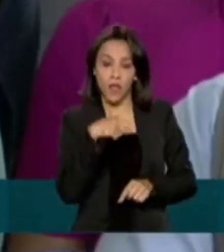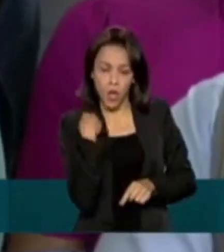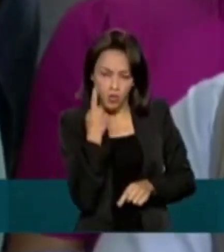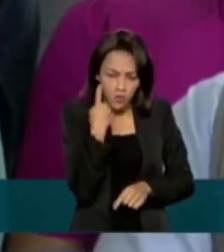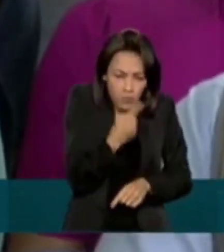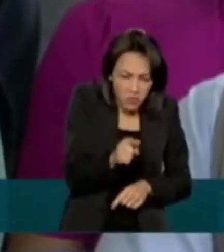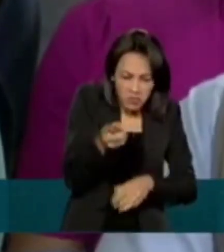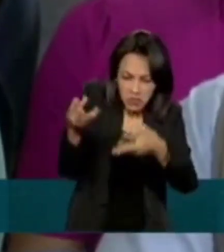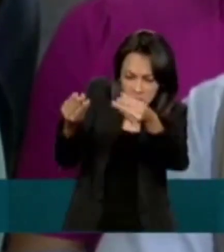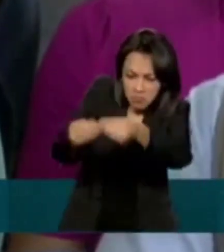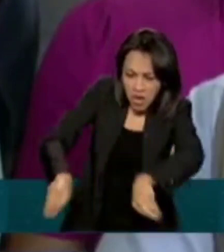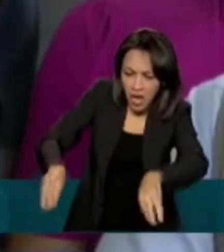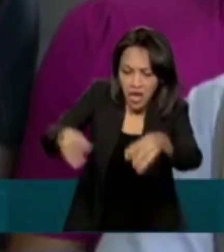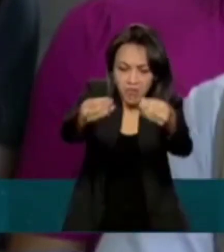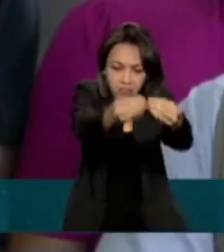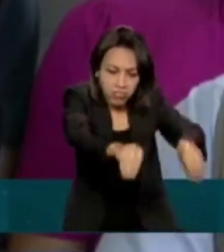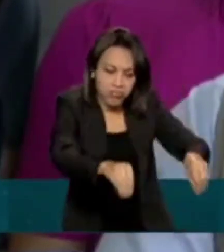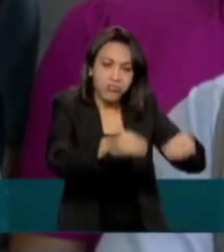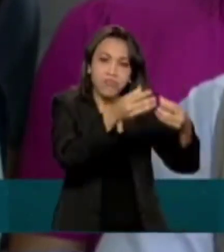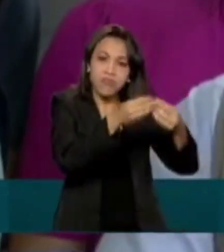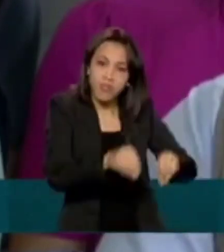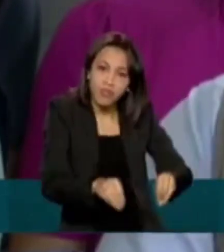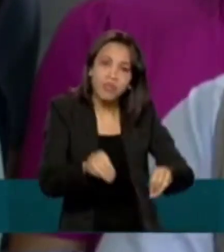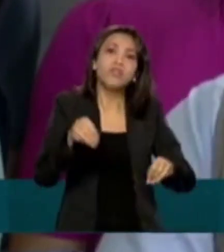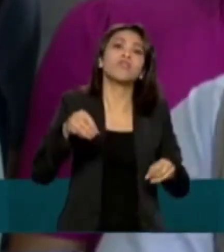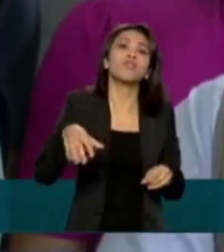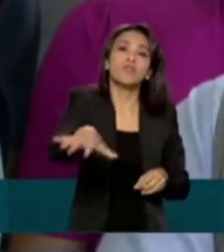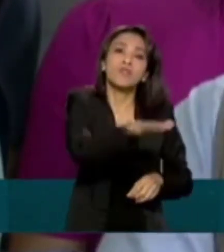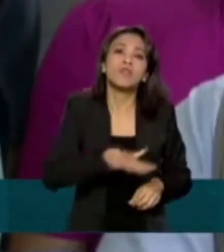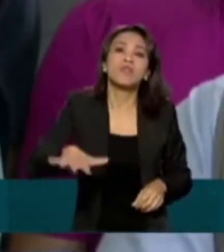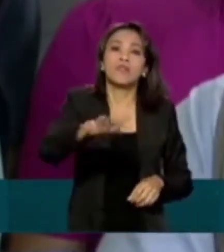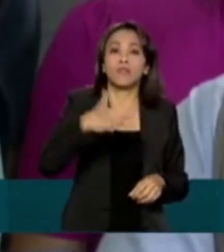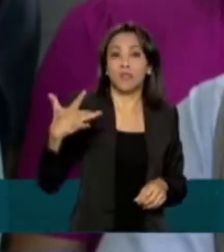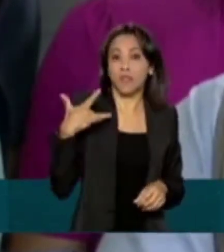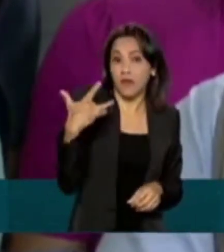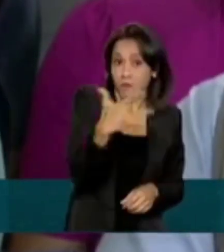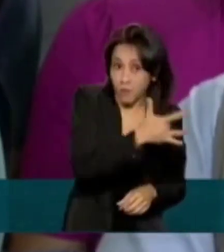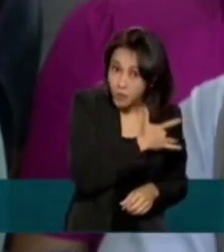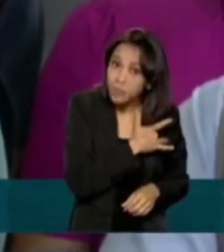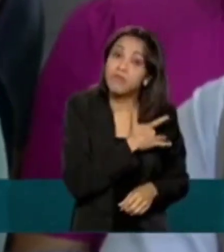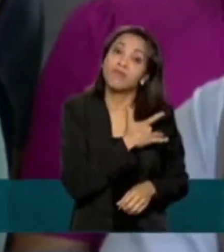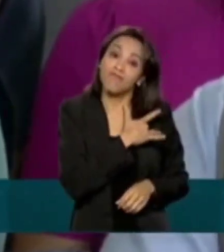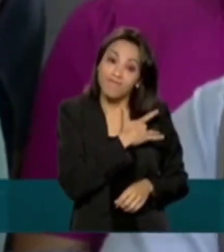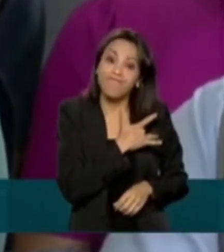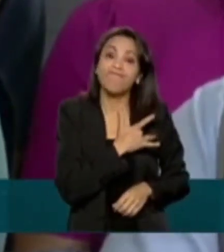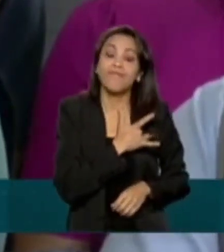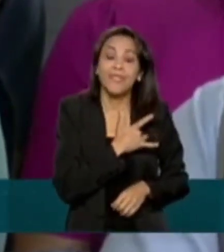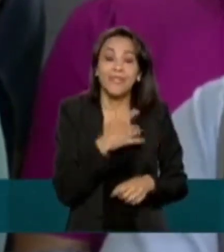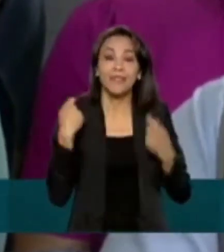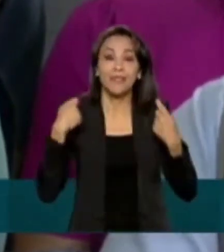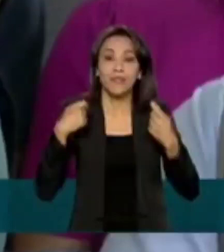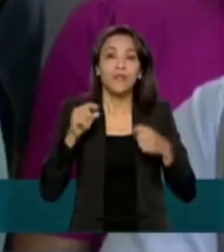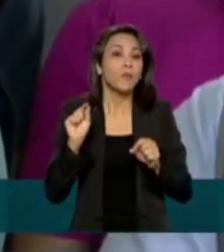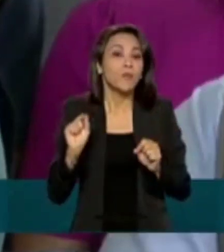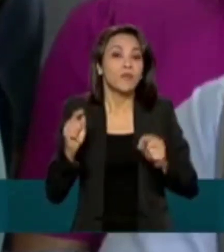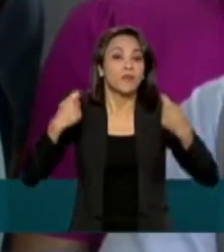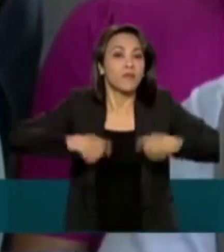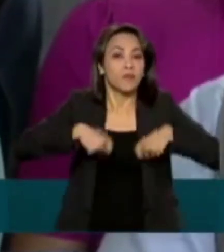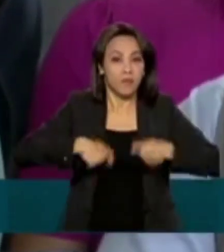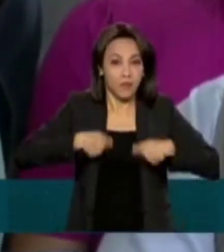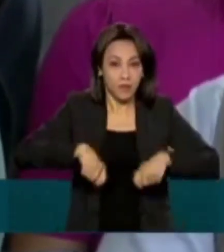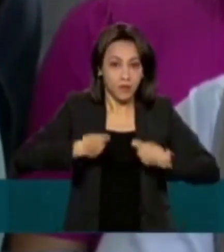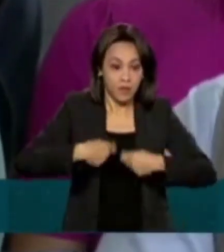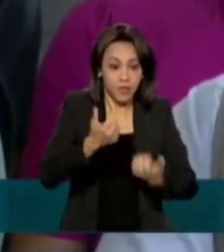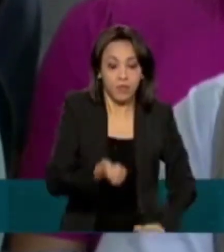a eventuais estabelecimentos de saúde, comunidades básicas de saúde e a necessidade de apoiar